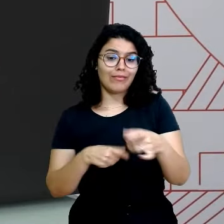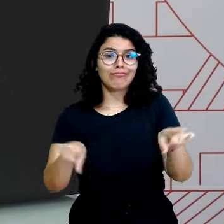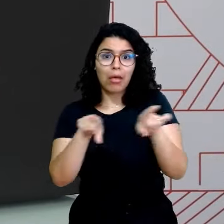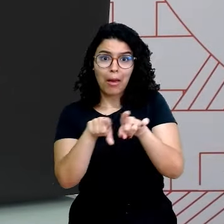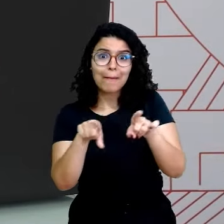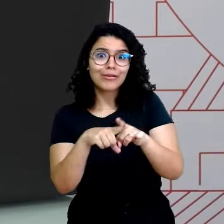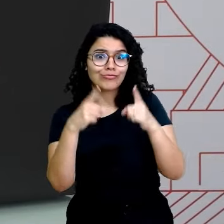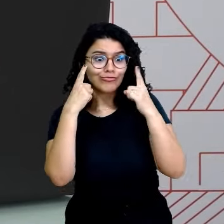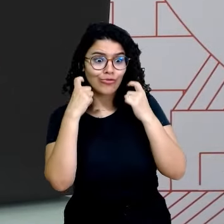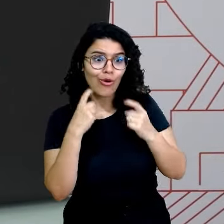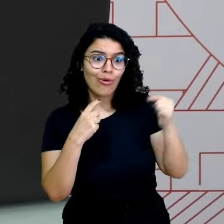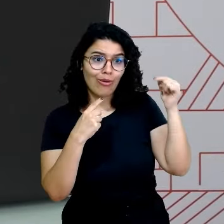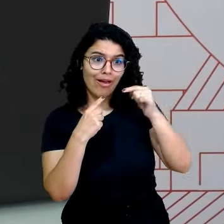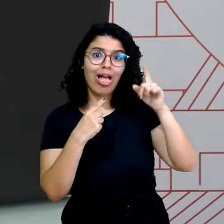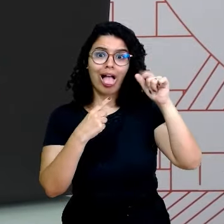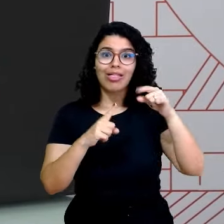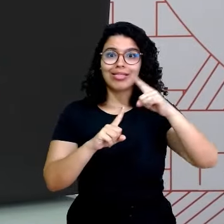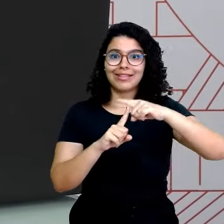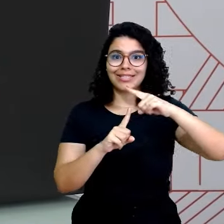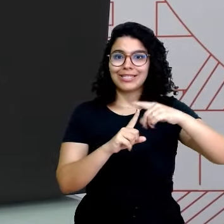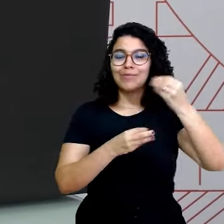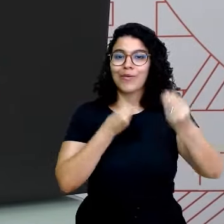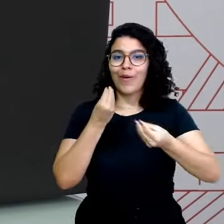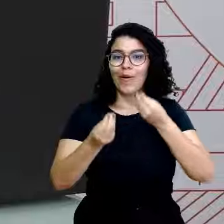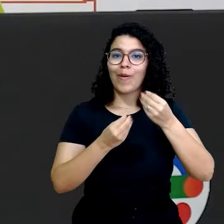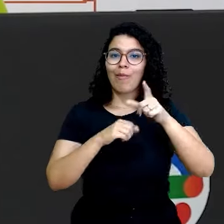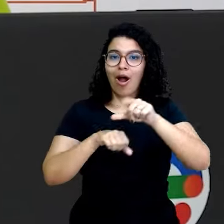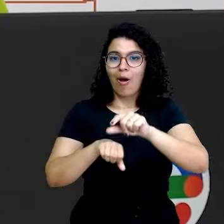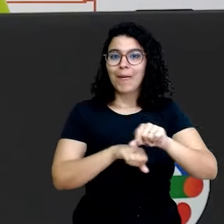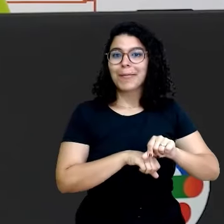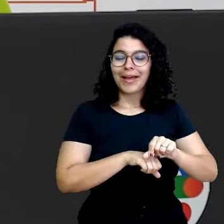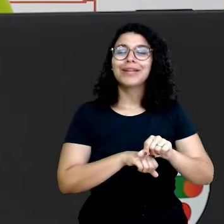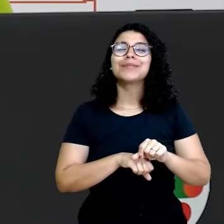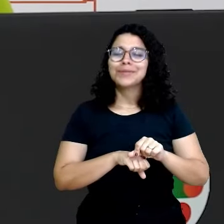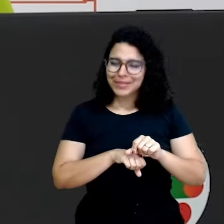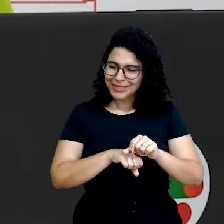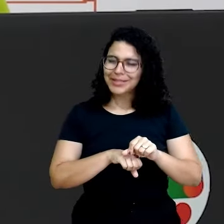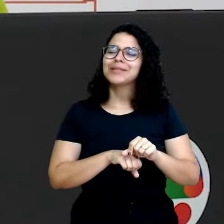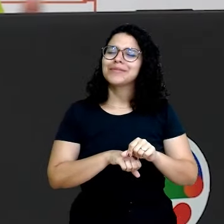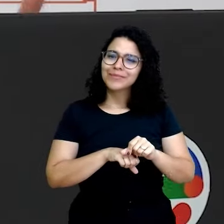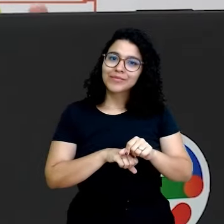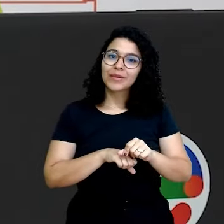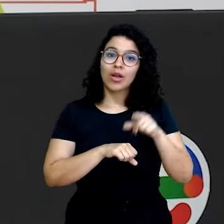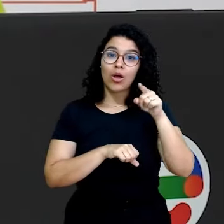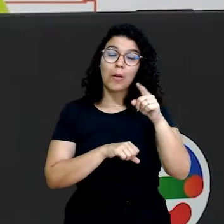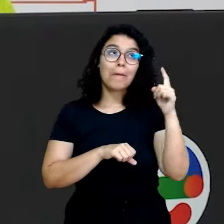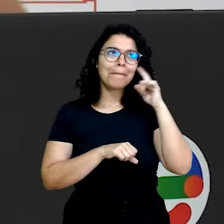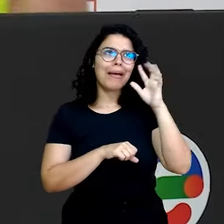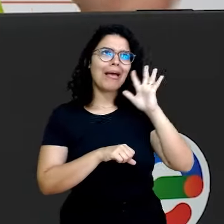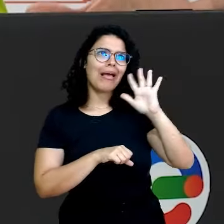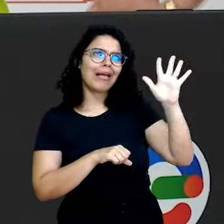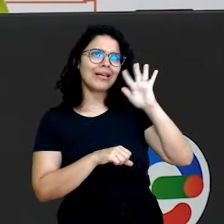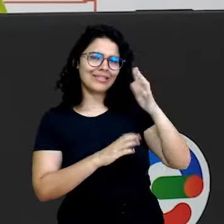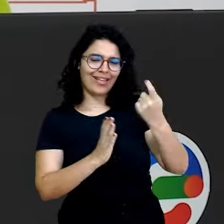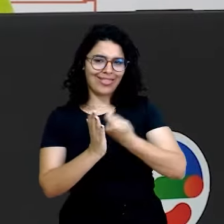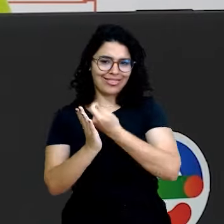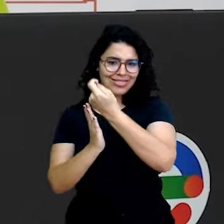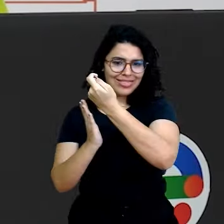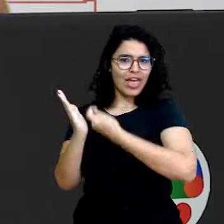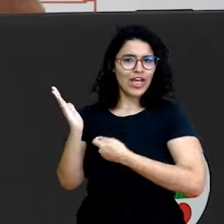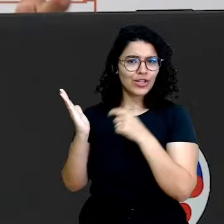choro, minha gente! É uma forma de argumentar. Então, não pensem que os textos